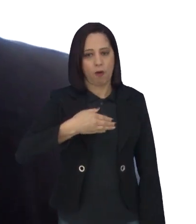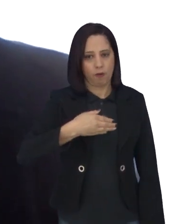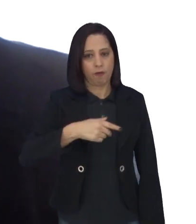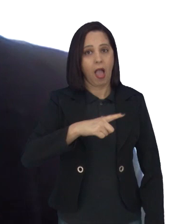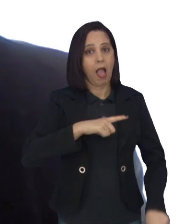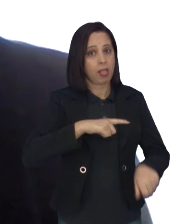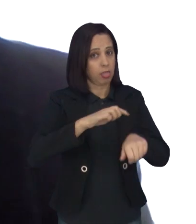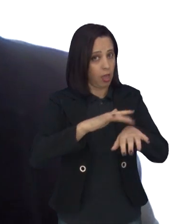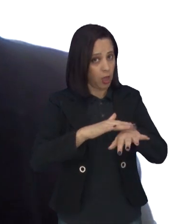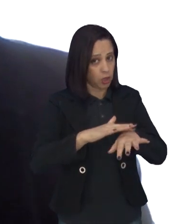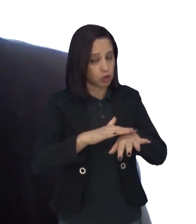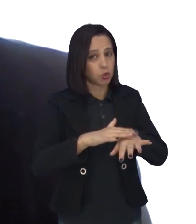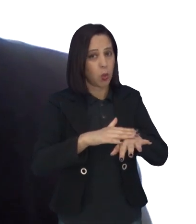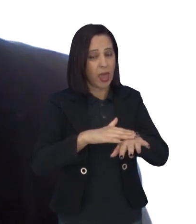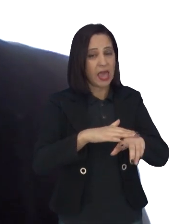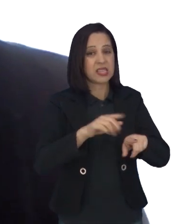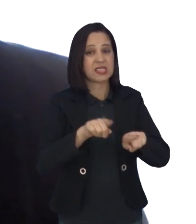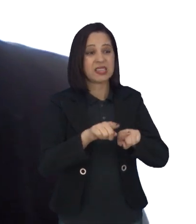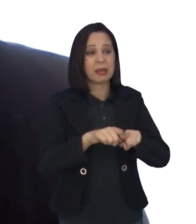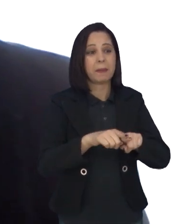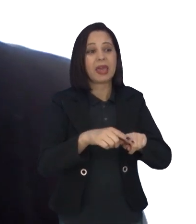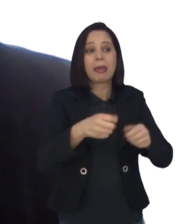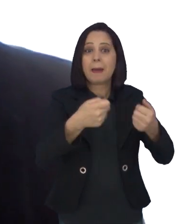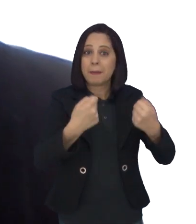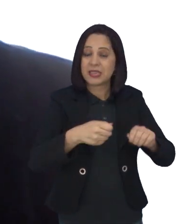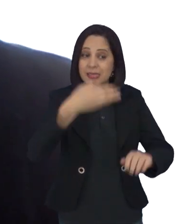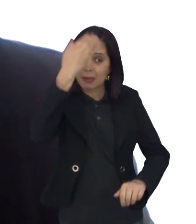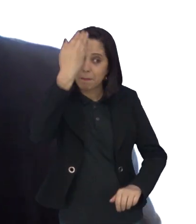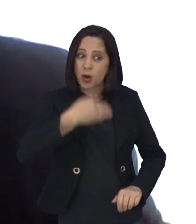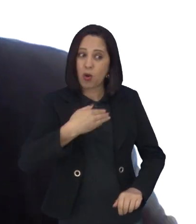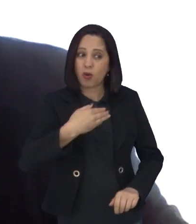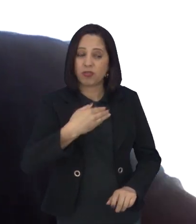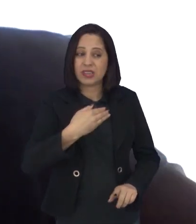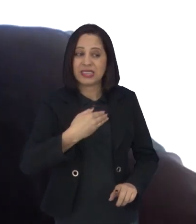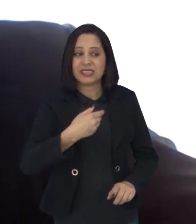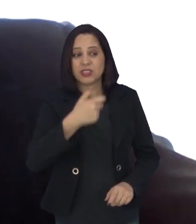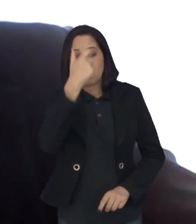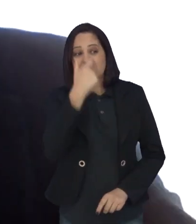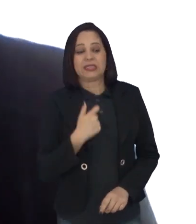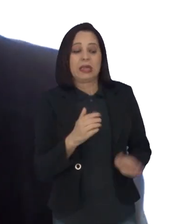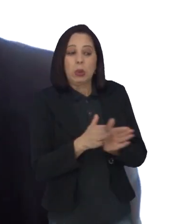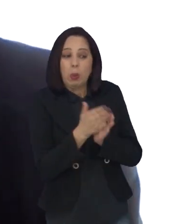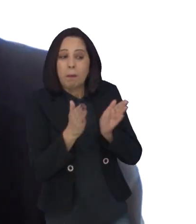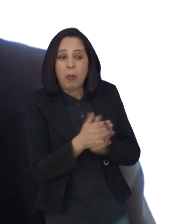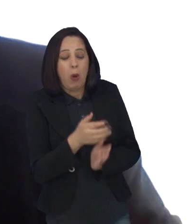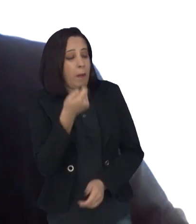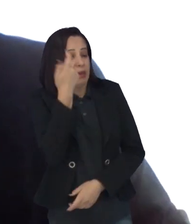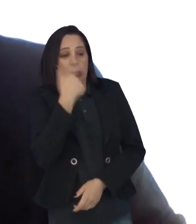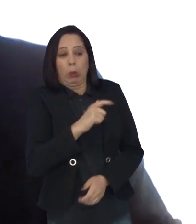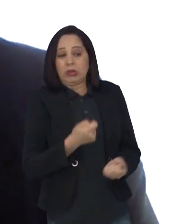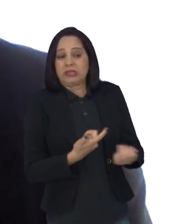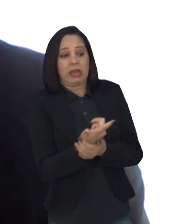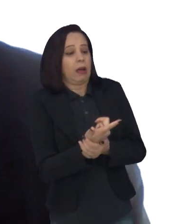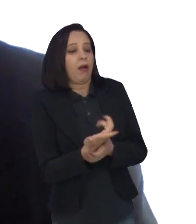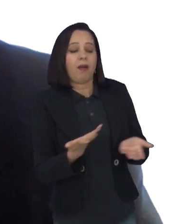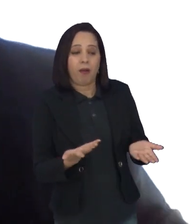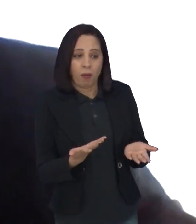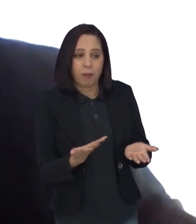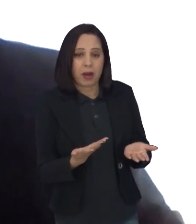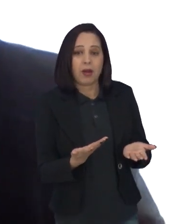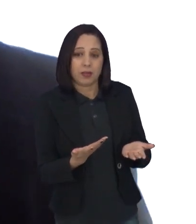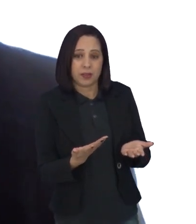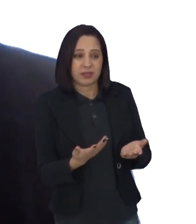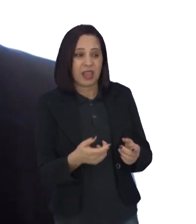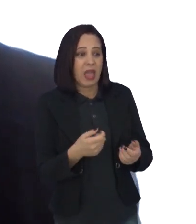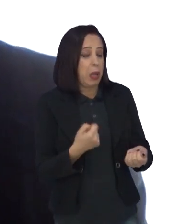vulnerabilidade financeira. Ou seja, ela não consegue adquirir esse medicamento, seja na